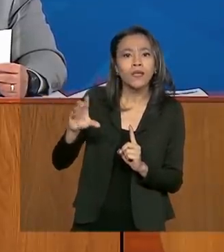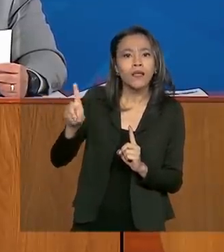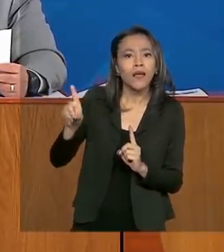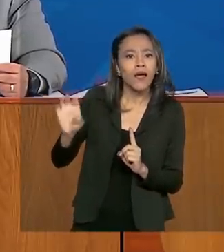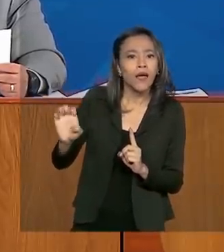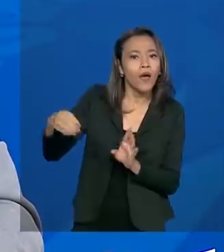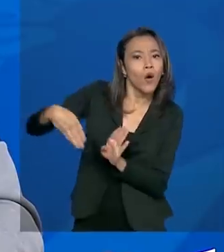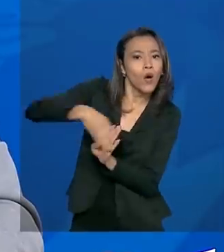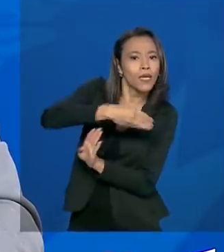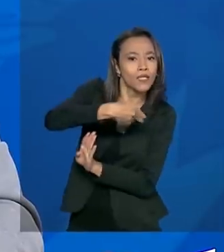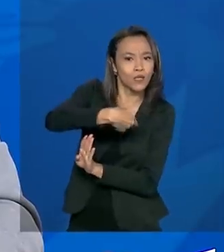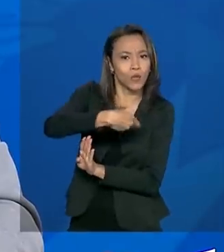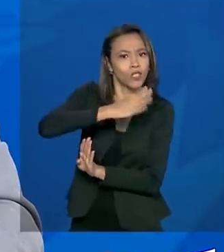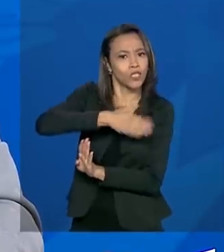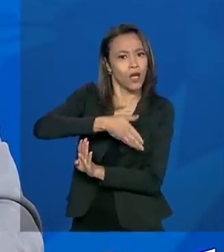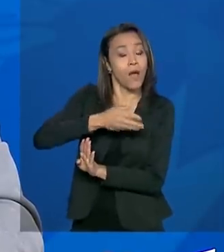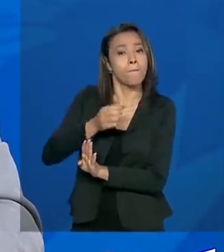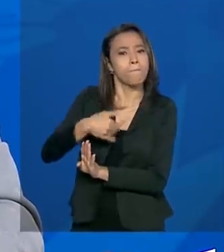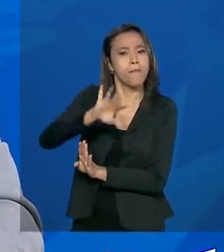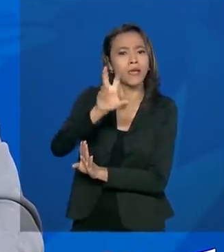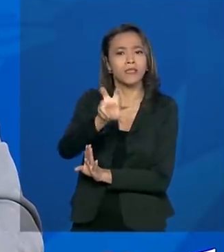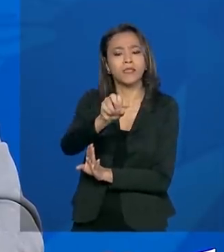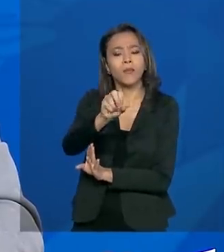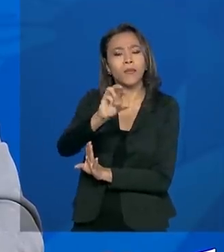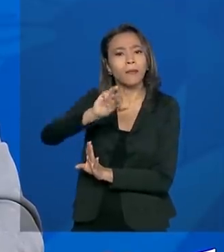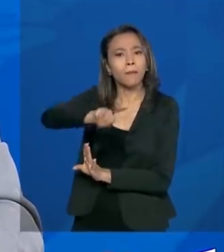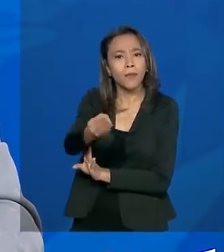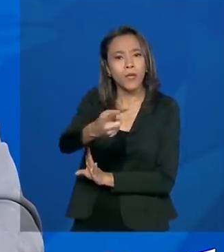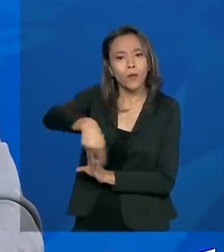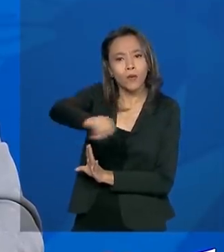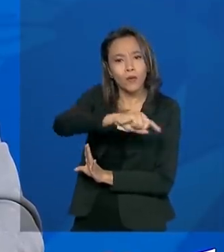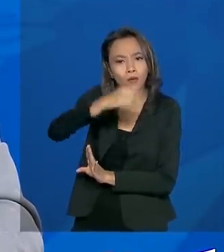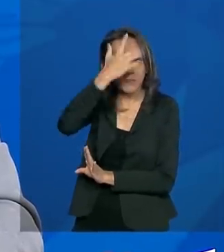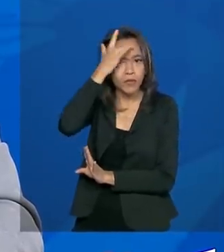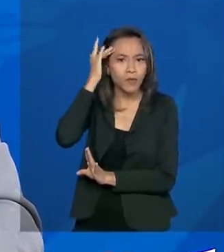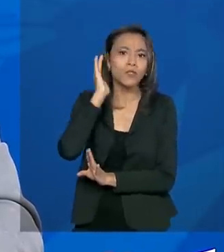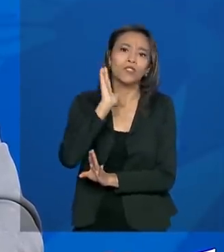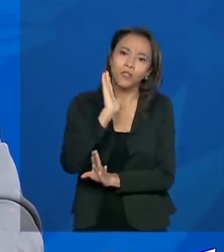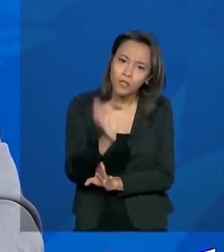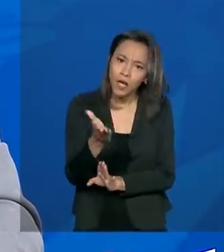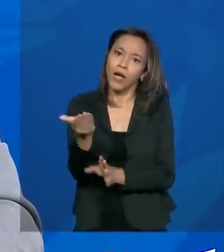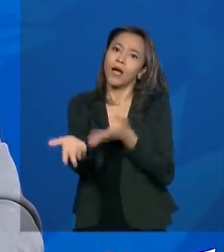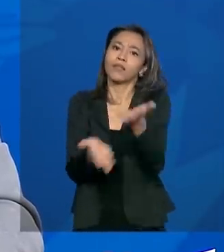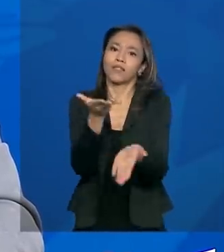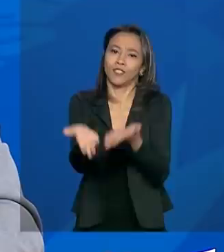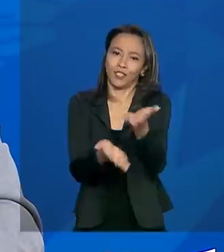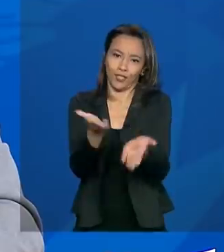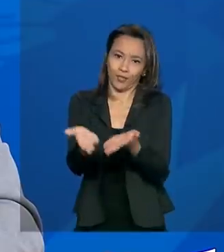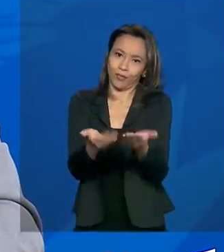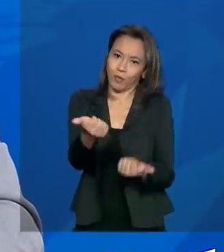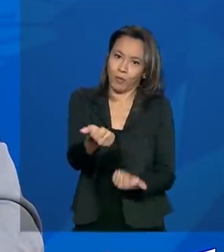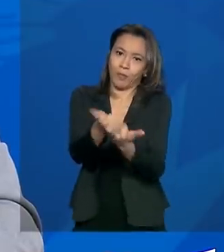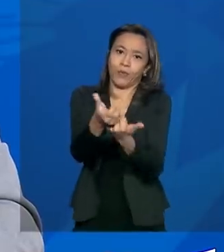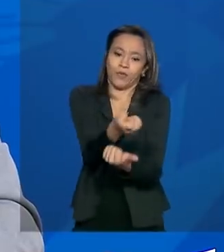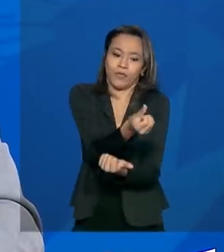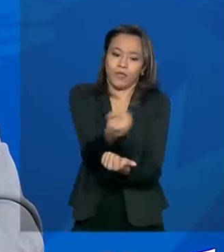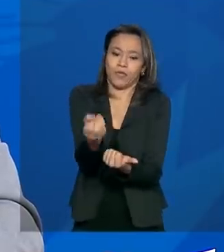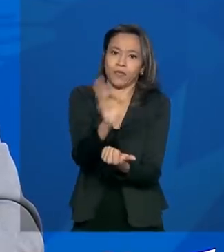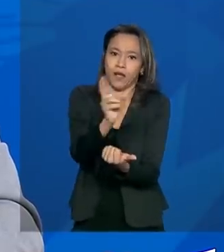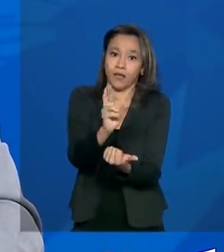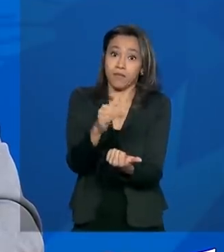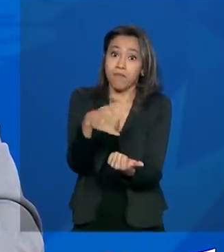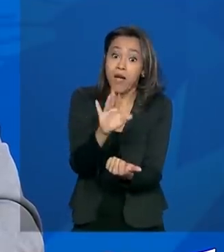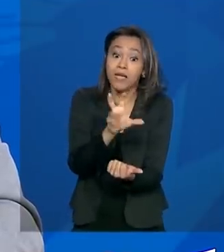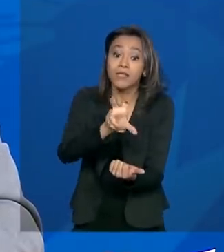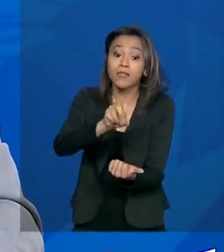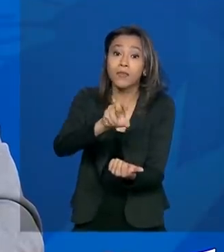orientação, mais de 50 milhões de pessoas já foram atendidas pelo coronavoucha. Vou repetir o número, mais de